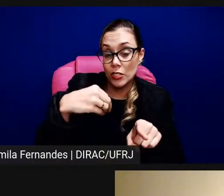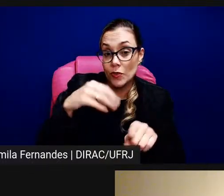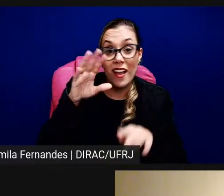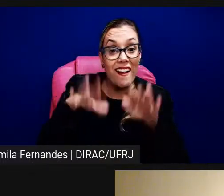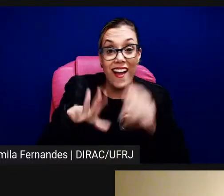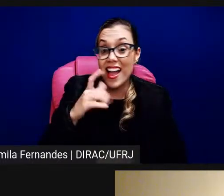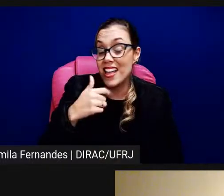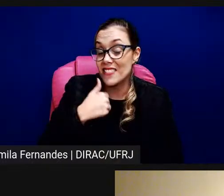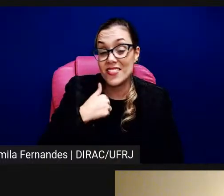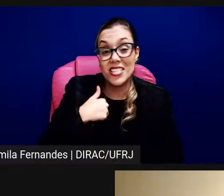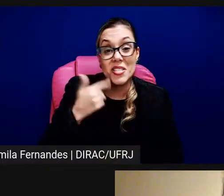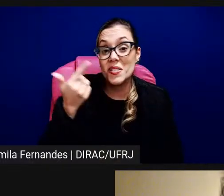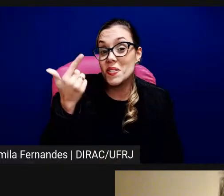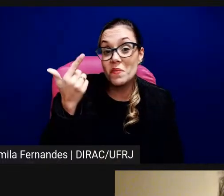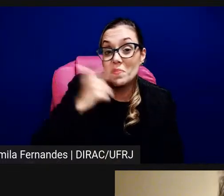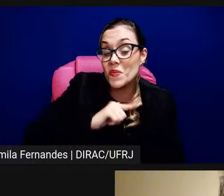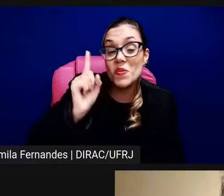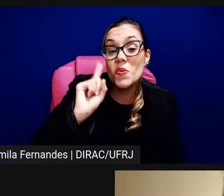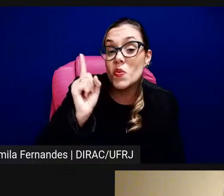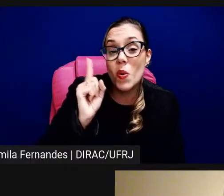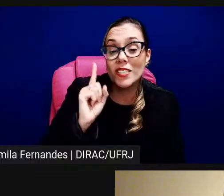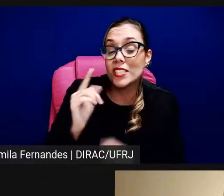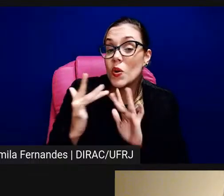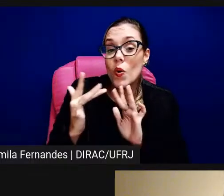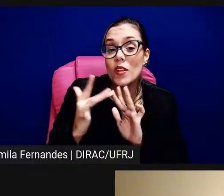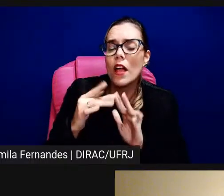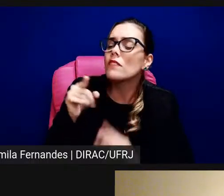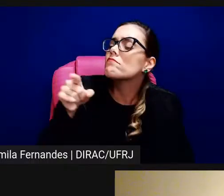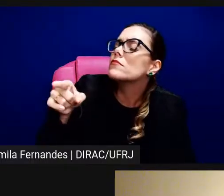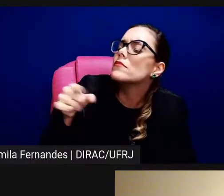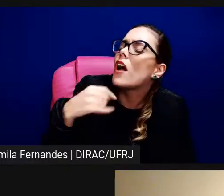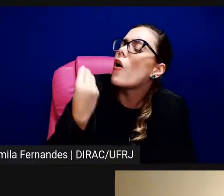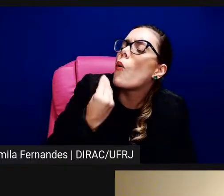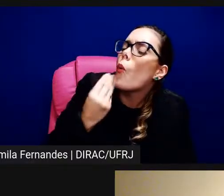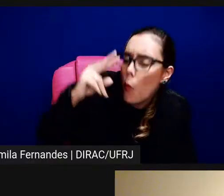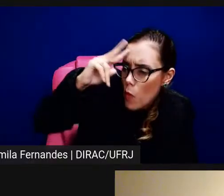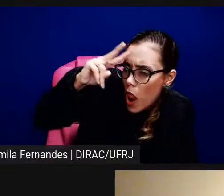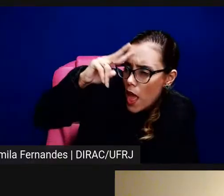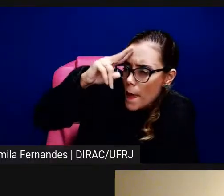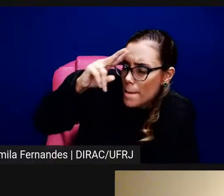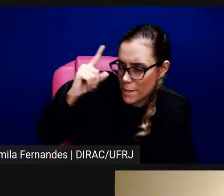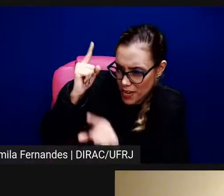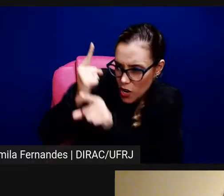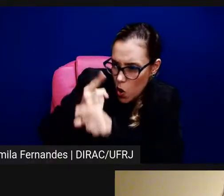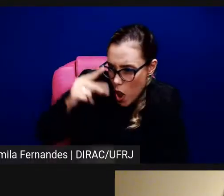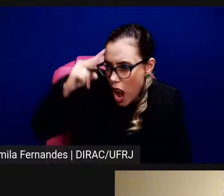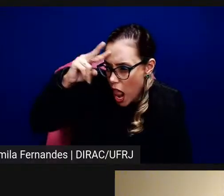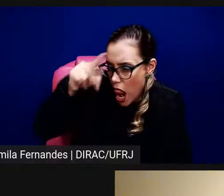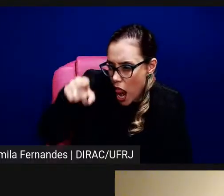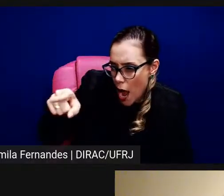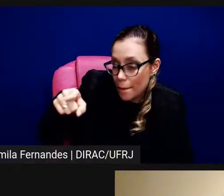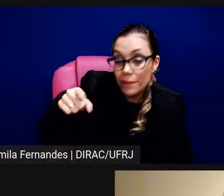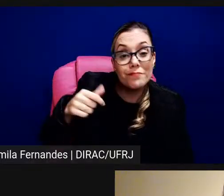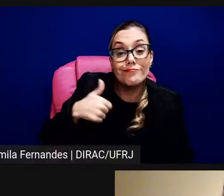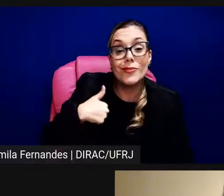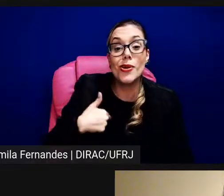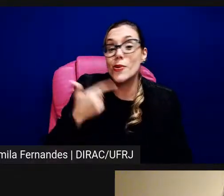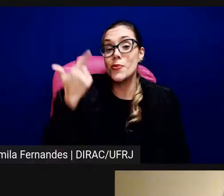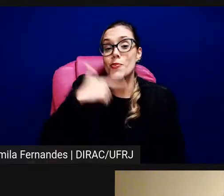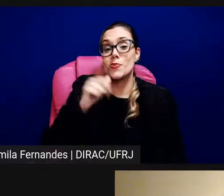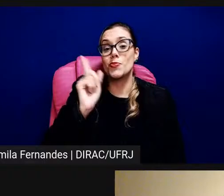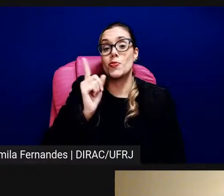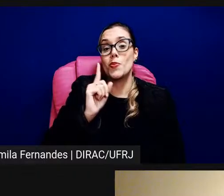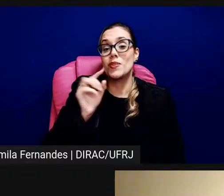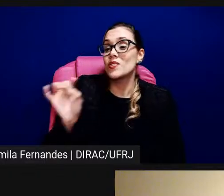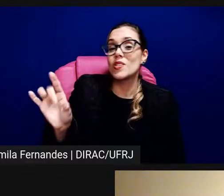o outro lado, que é como cada pessoa lembra disso, né, porque são esses dois lados do encontro, assim, né,